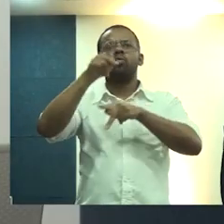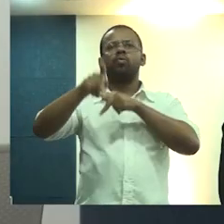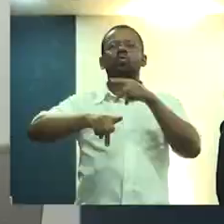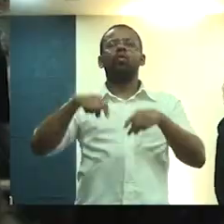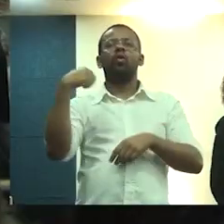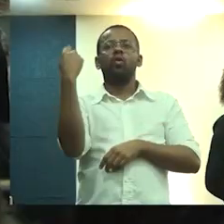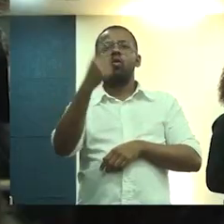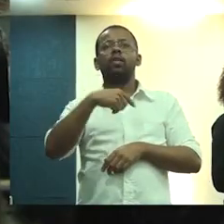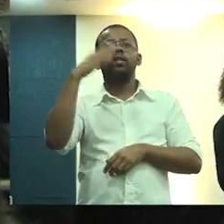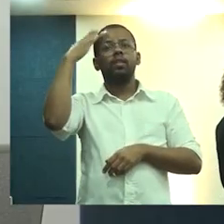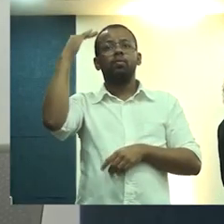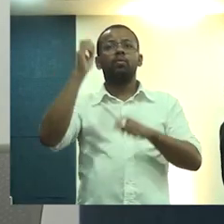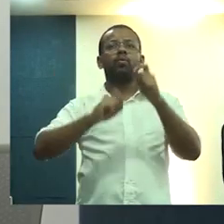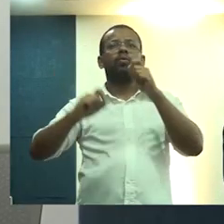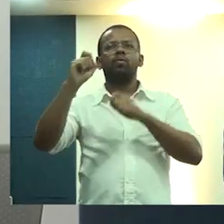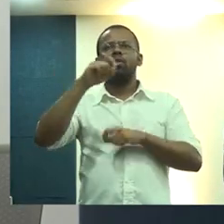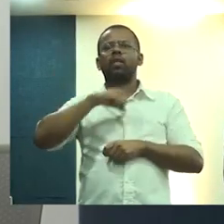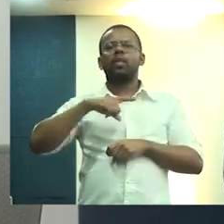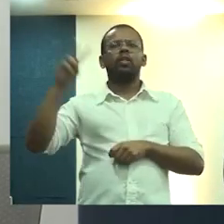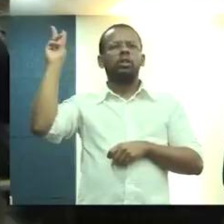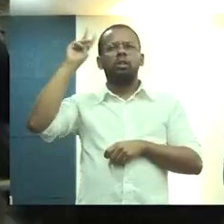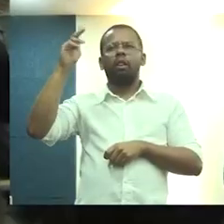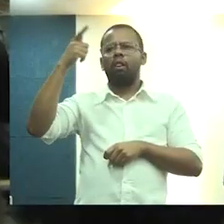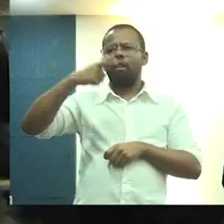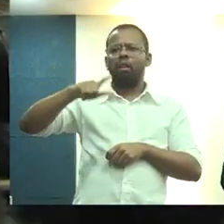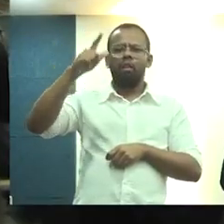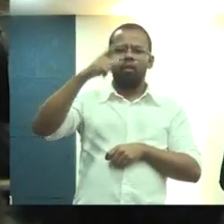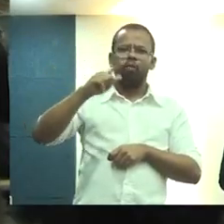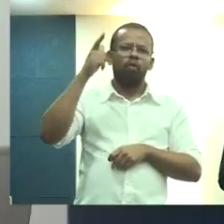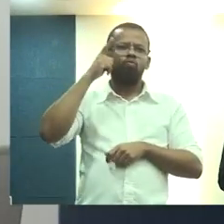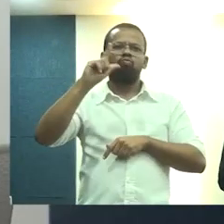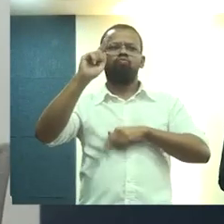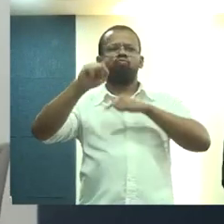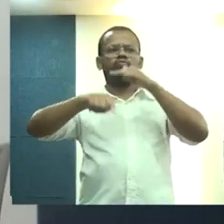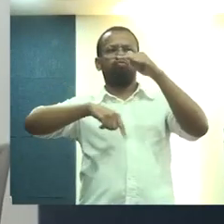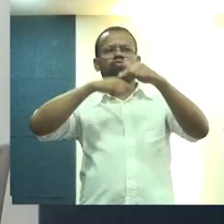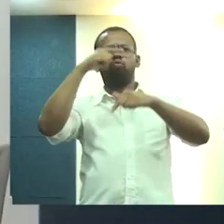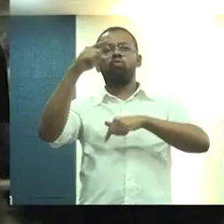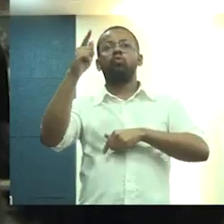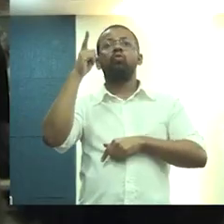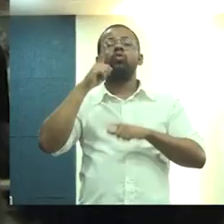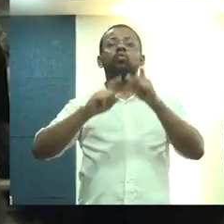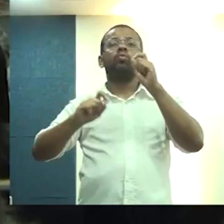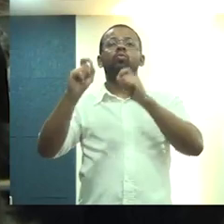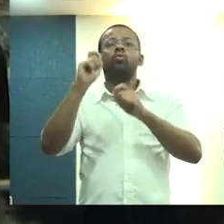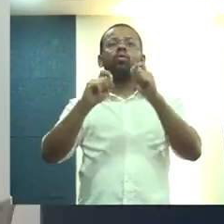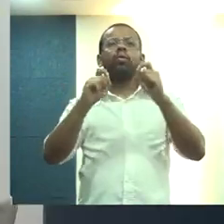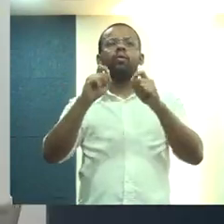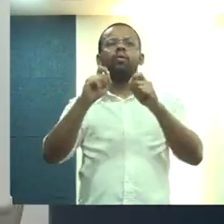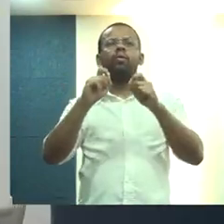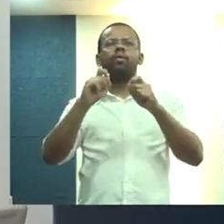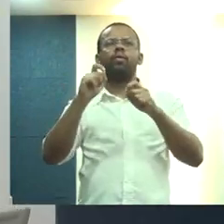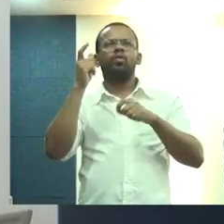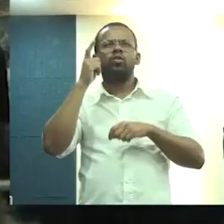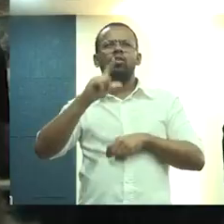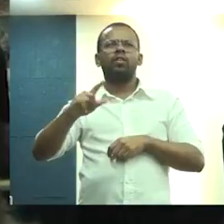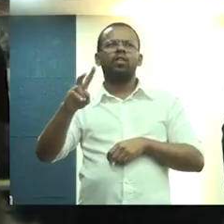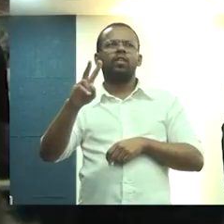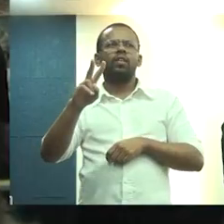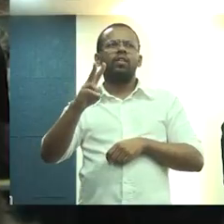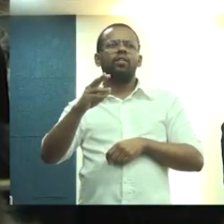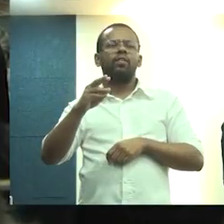sabe que a história não se repete, ela dá saltos. A gente conseguiu vencer nas eleições